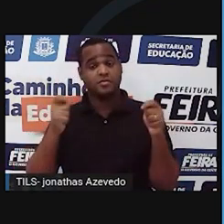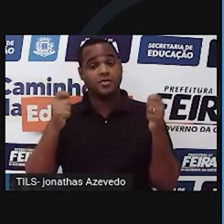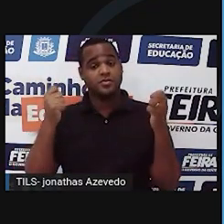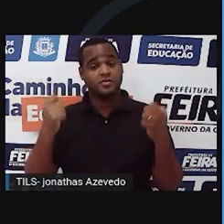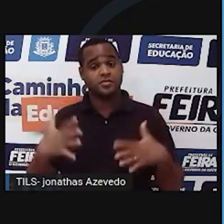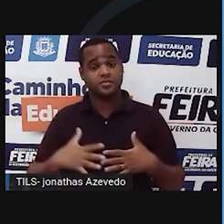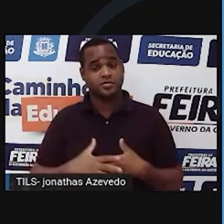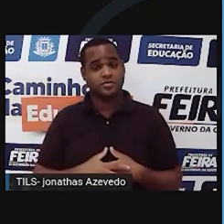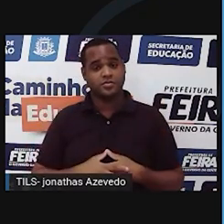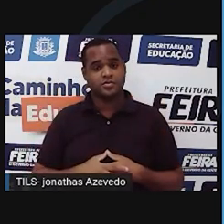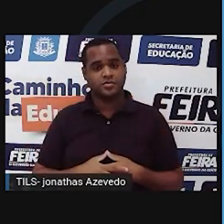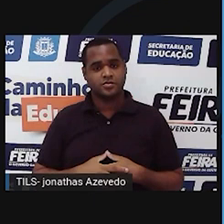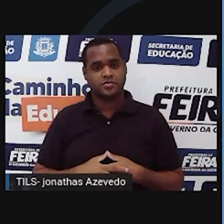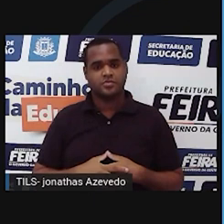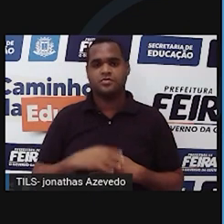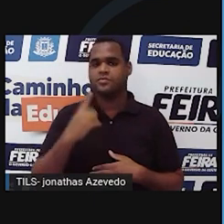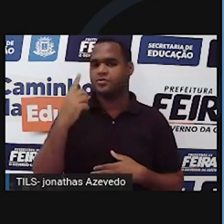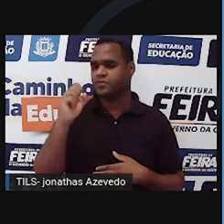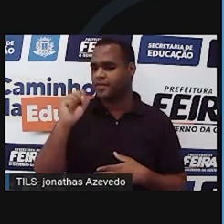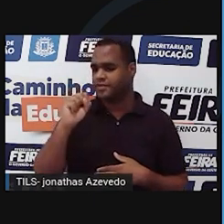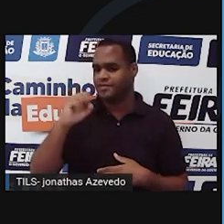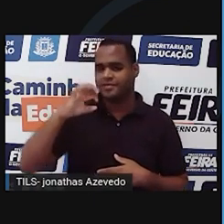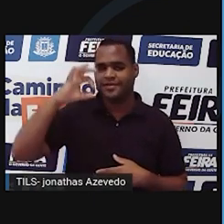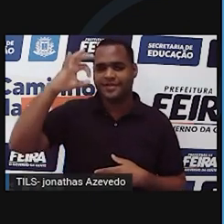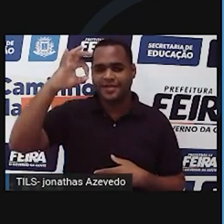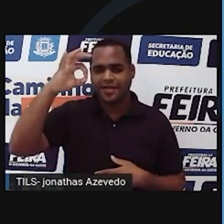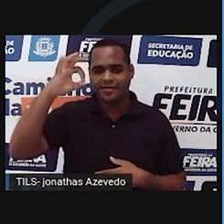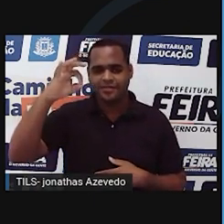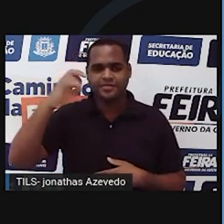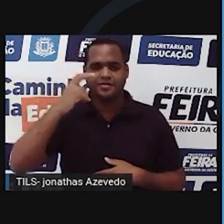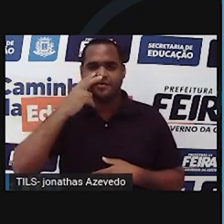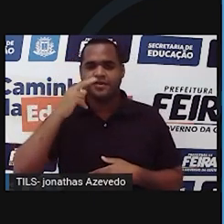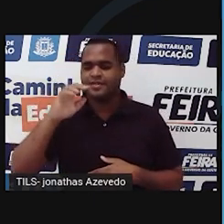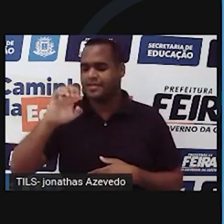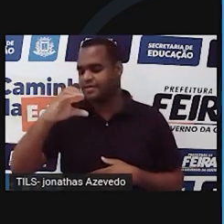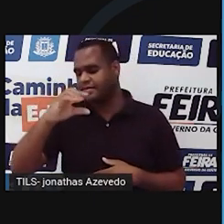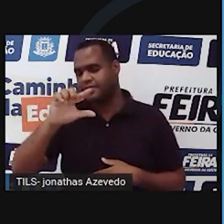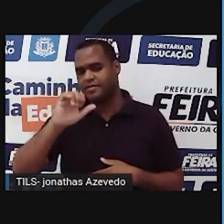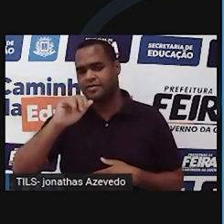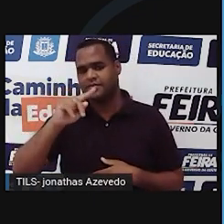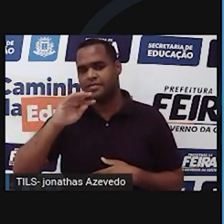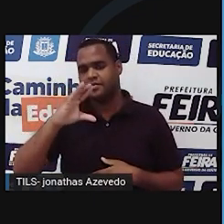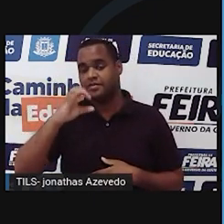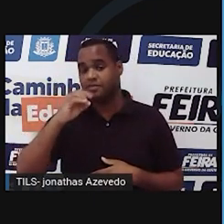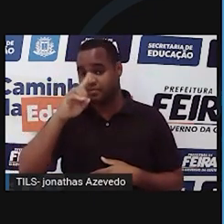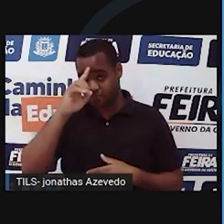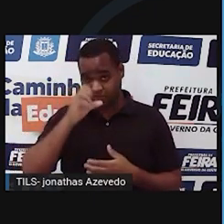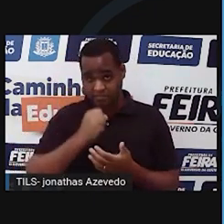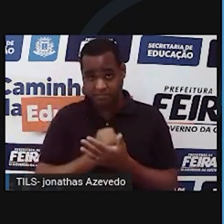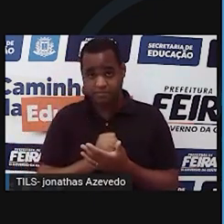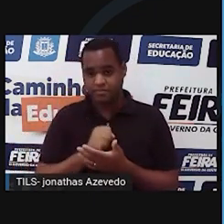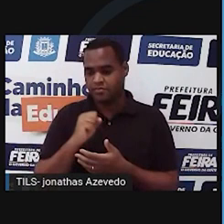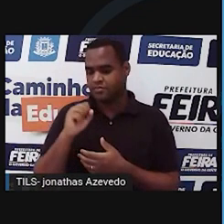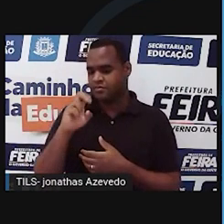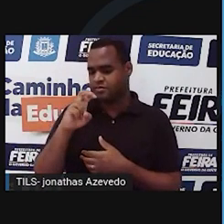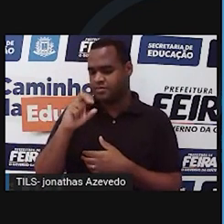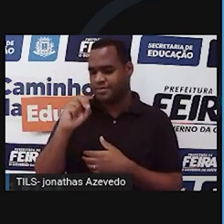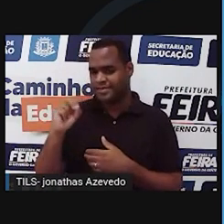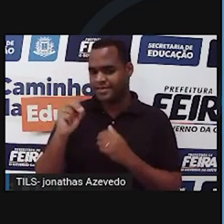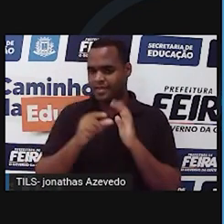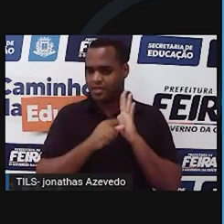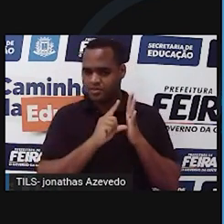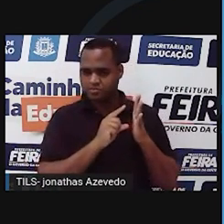numa faixa de 18 graus em forma da eclíptica e foram definidas por volta de 500 anos antes de Cristo pelos